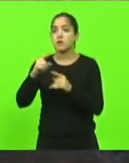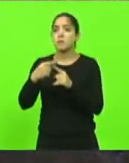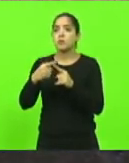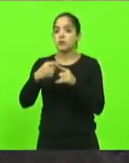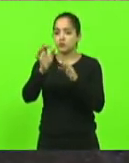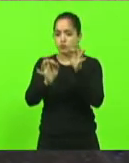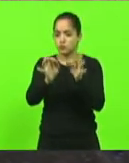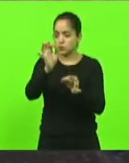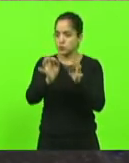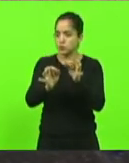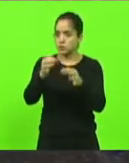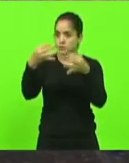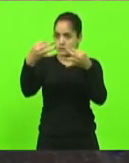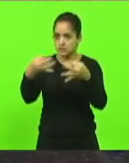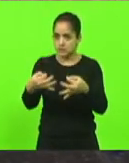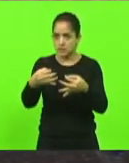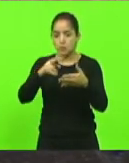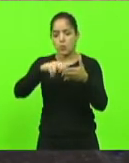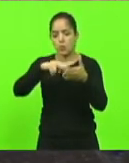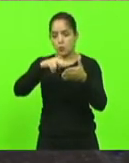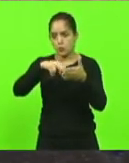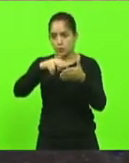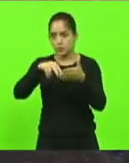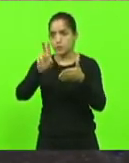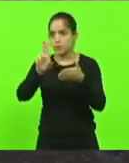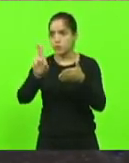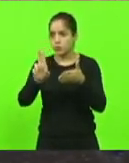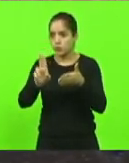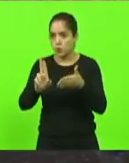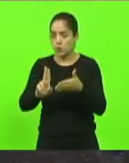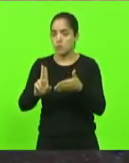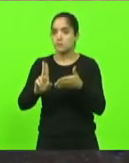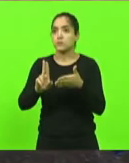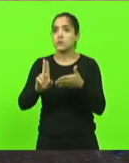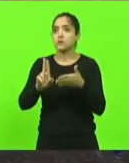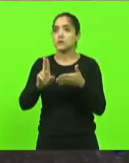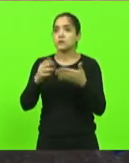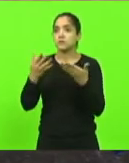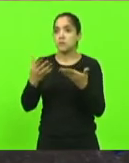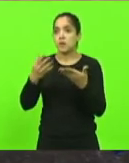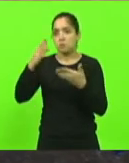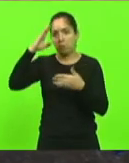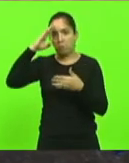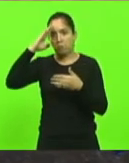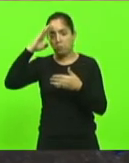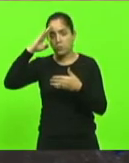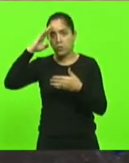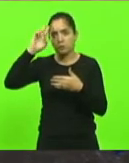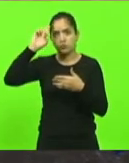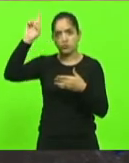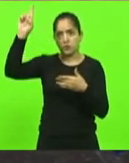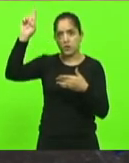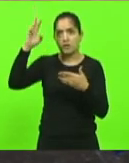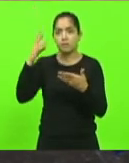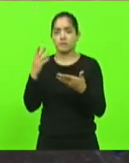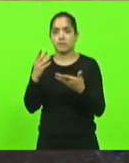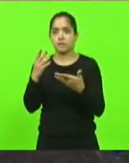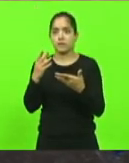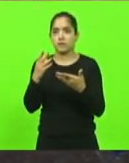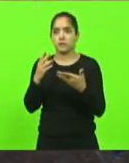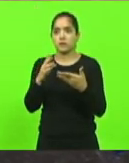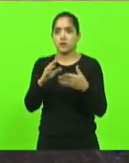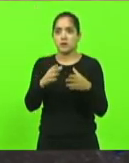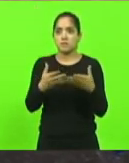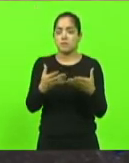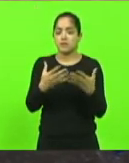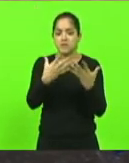uma questão de justiça. Li aqui o nome das demais com decorações, coronel, major, nenhuma praça foi